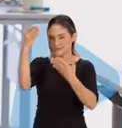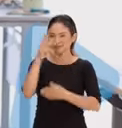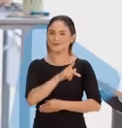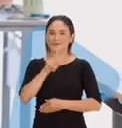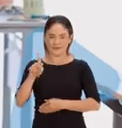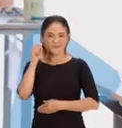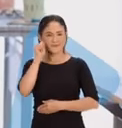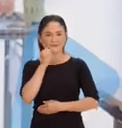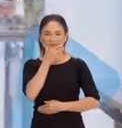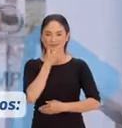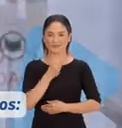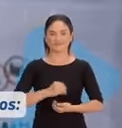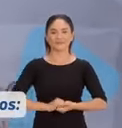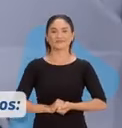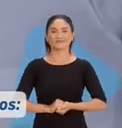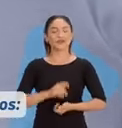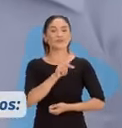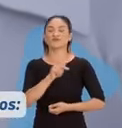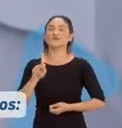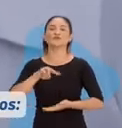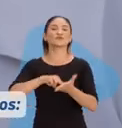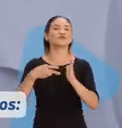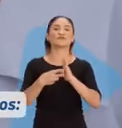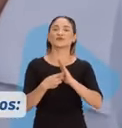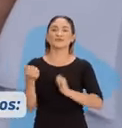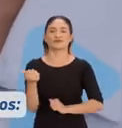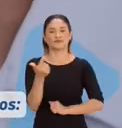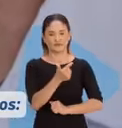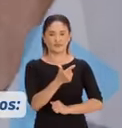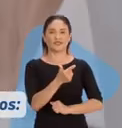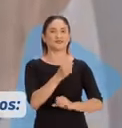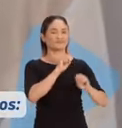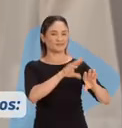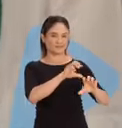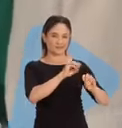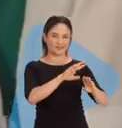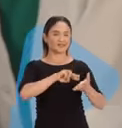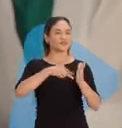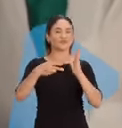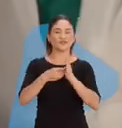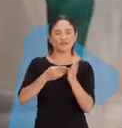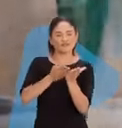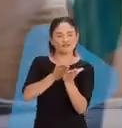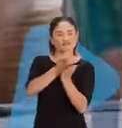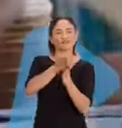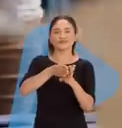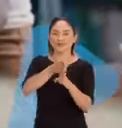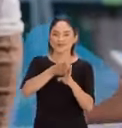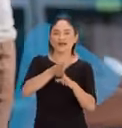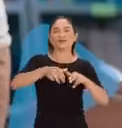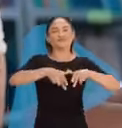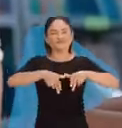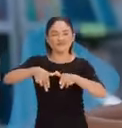professores e professoras. Ser professor é muito mais que transmitir conhecimentos, é apontar caminhos, é